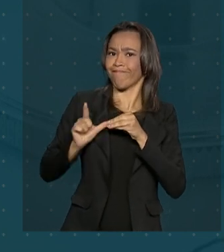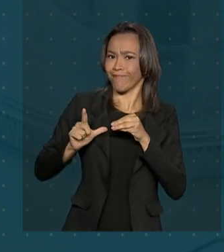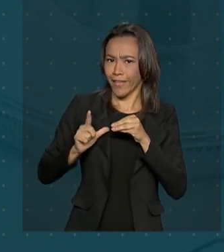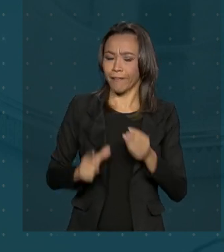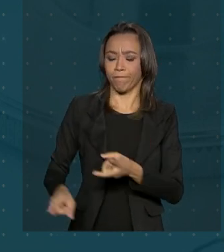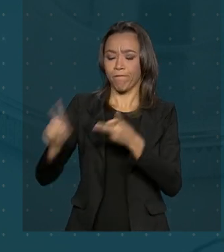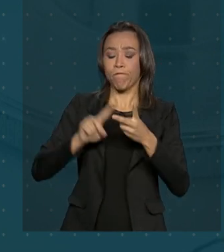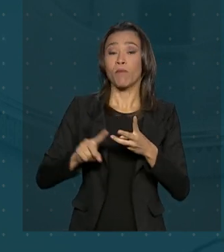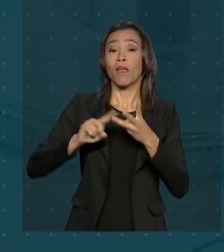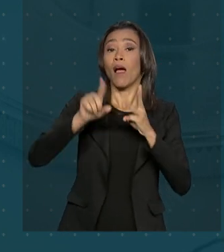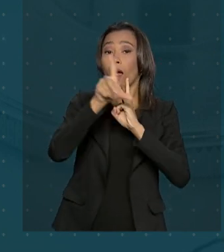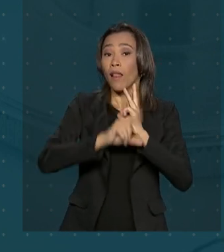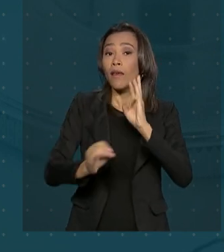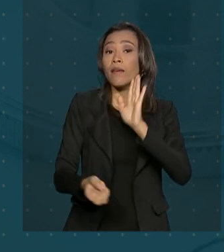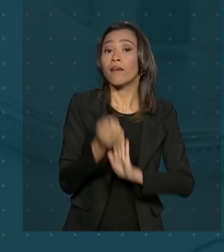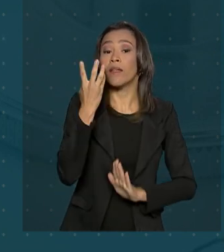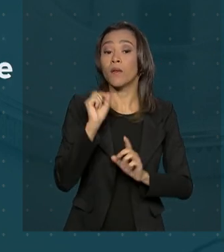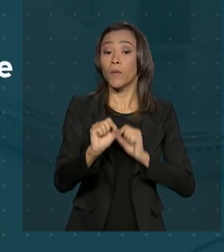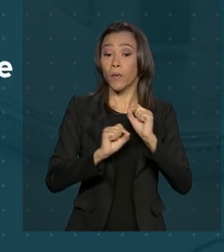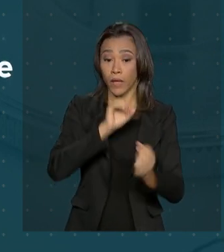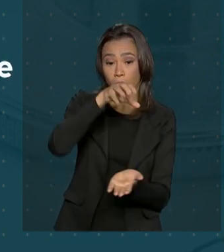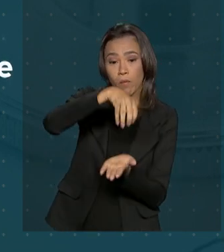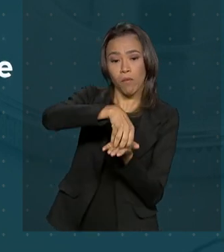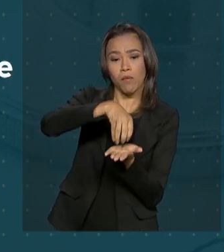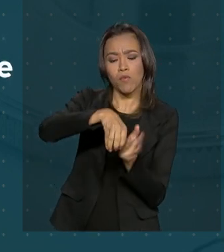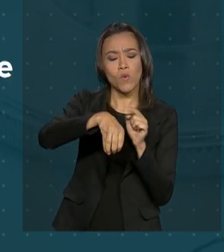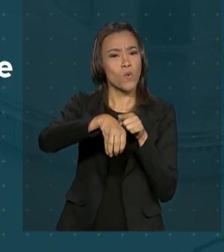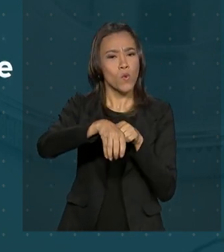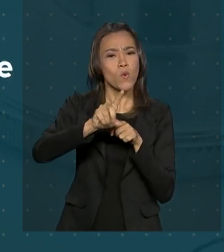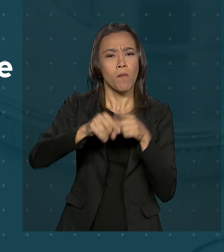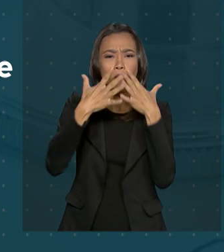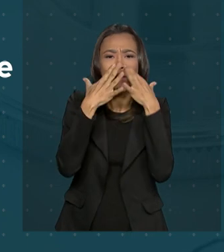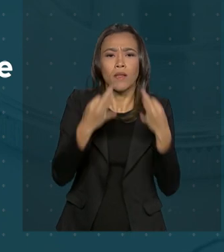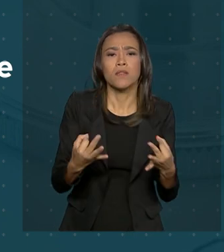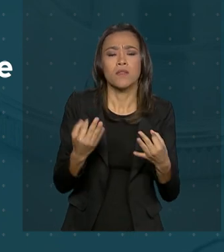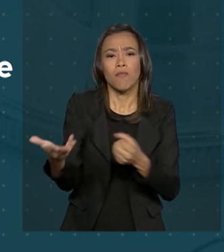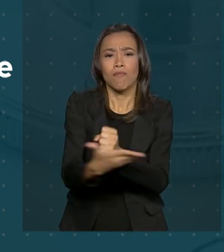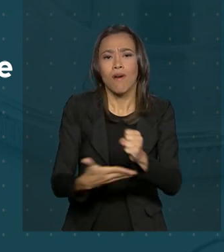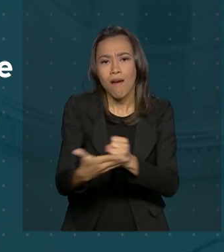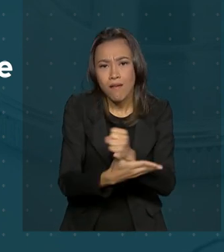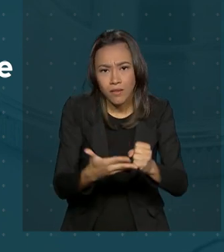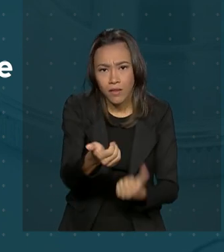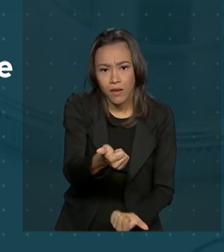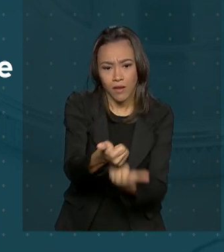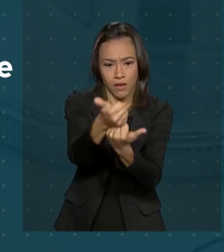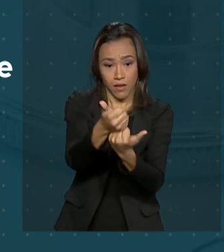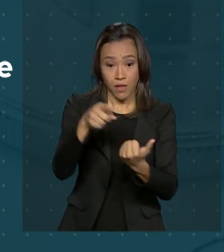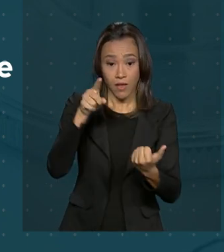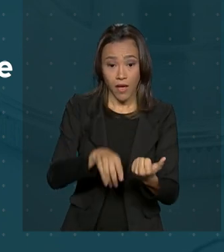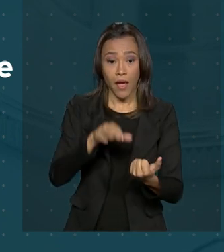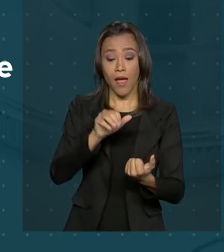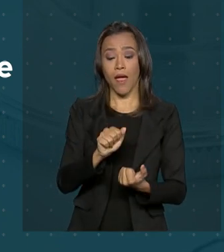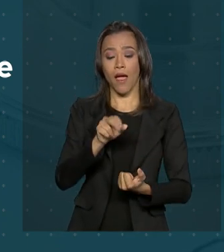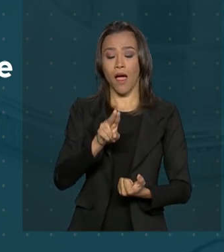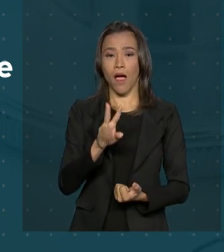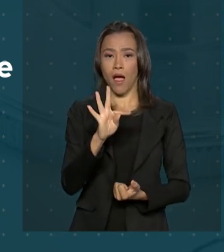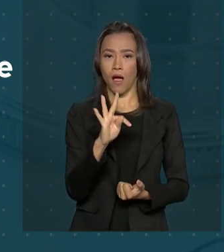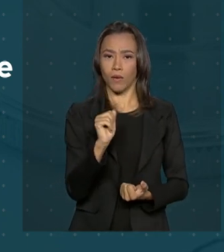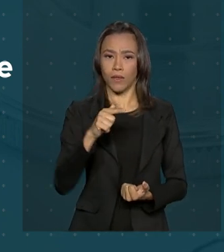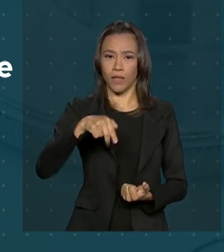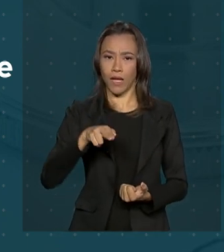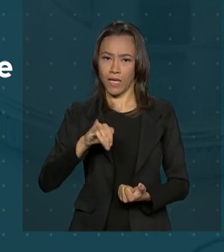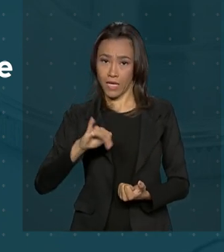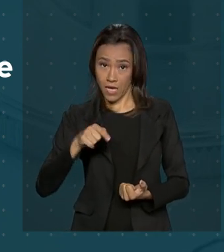também prevê a criação da Agência para o Desenvolvimento da Atenção Primária à Saúde, autarquia que será responsável pela